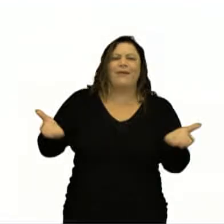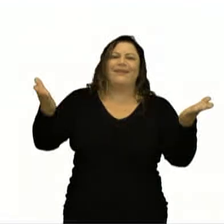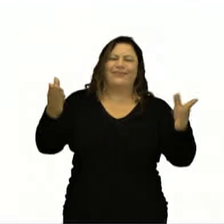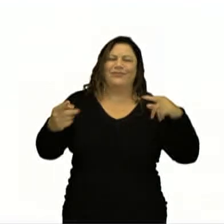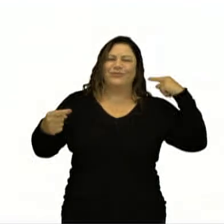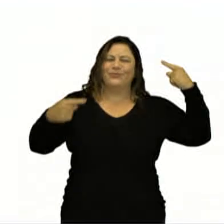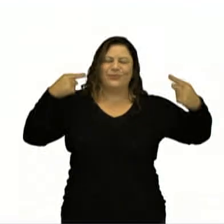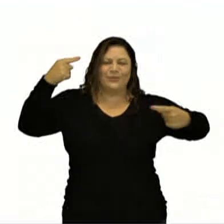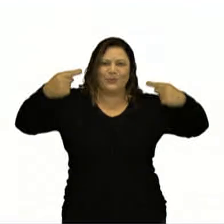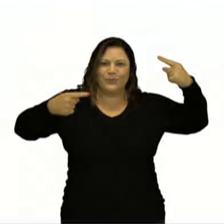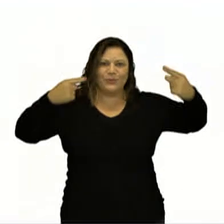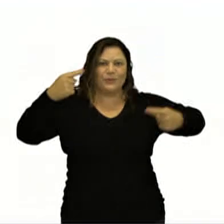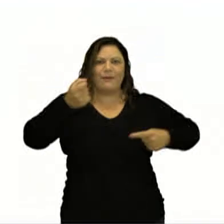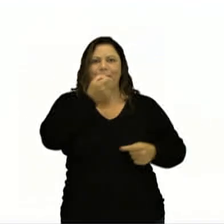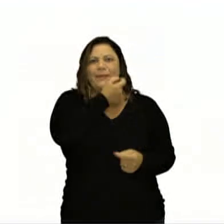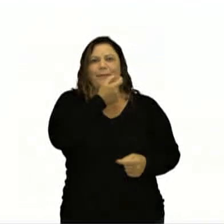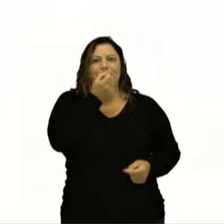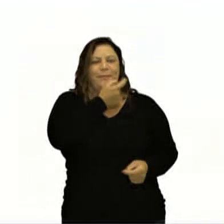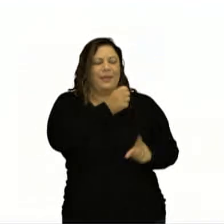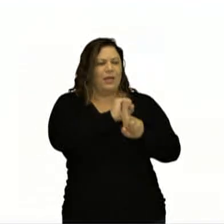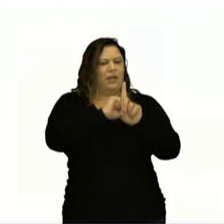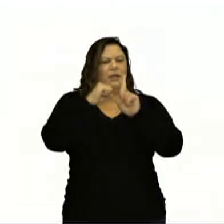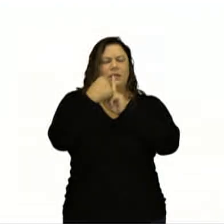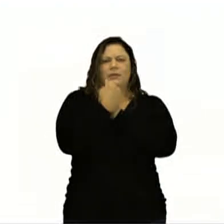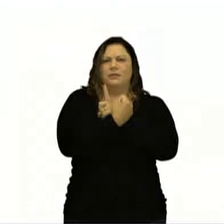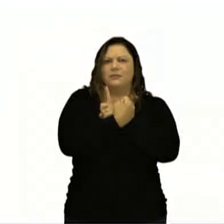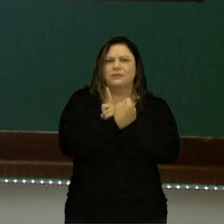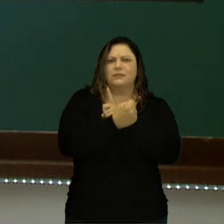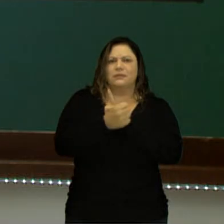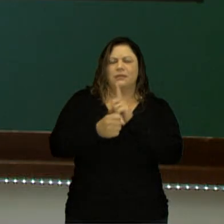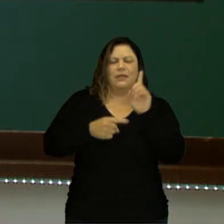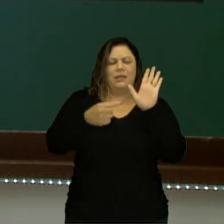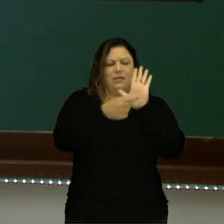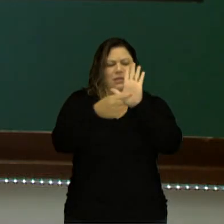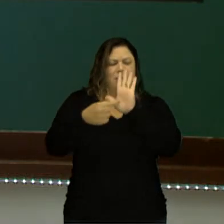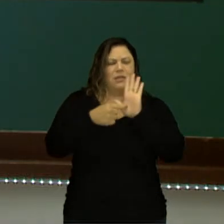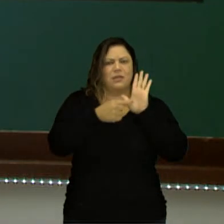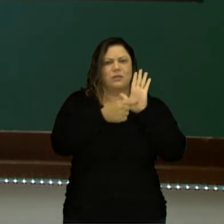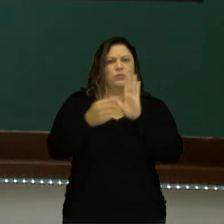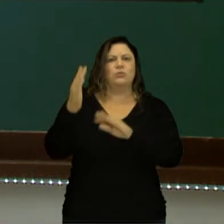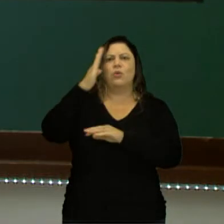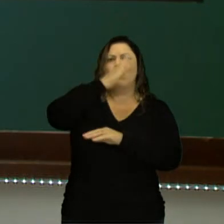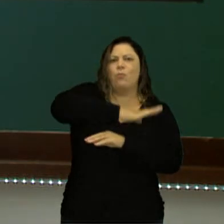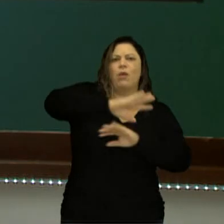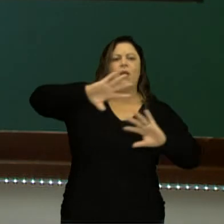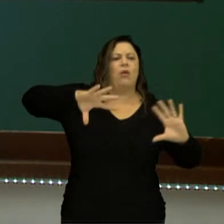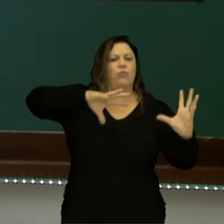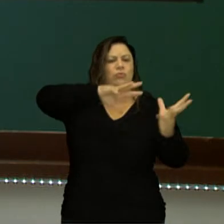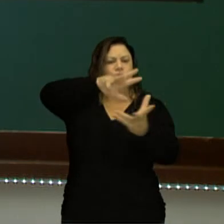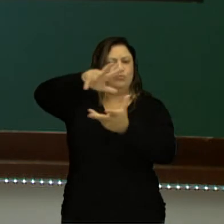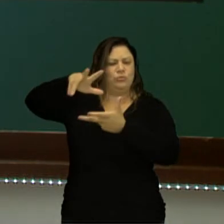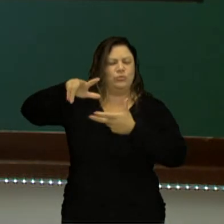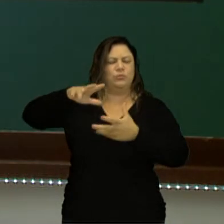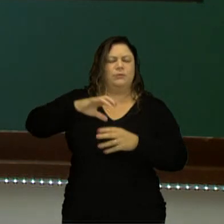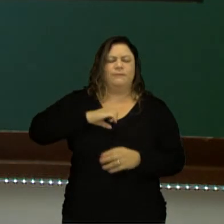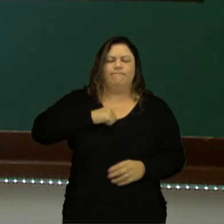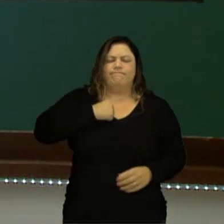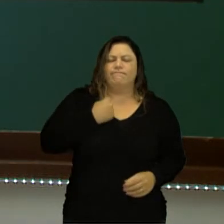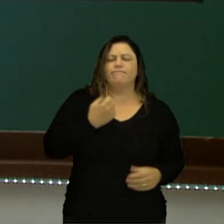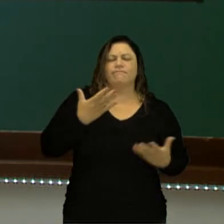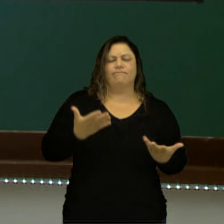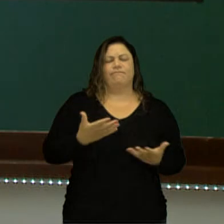fazendo uma sátira social, denunciando os males do mundo como uma ingratidão,